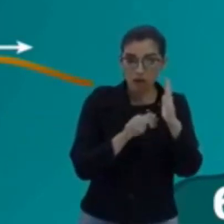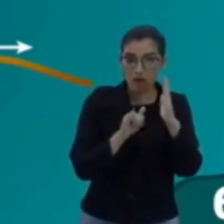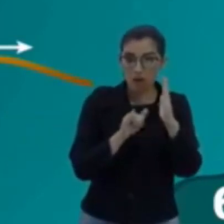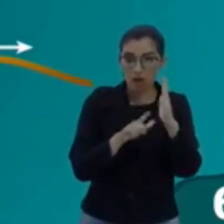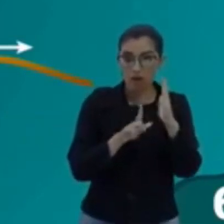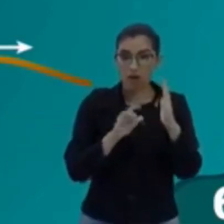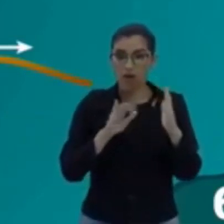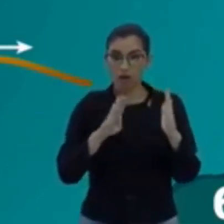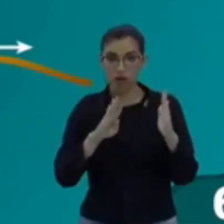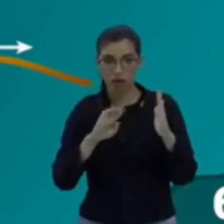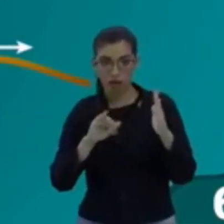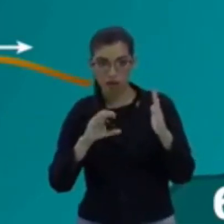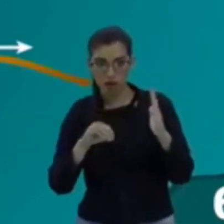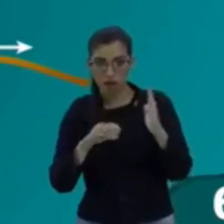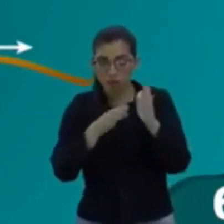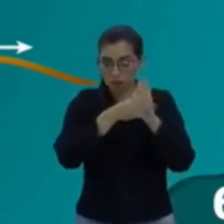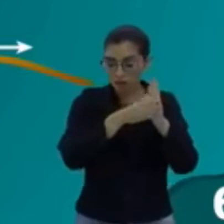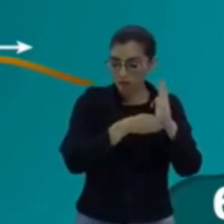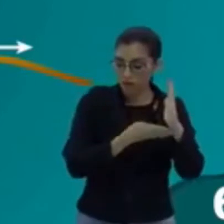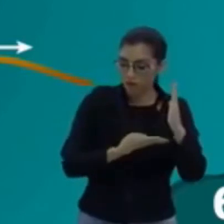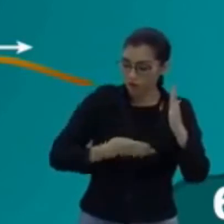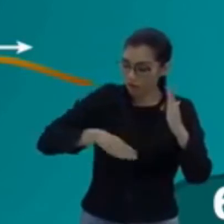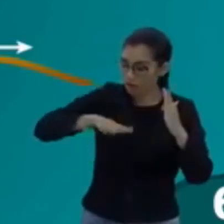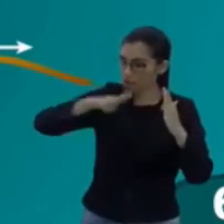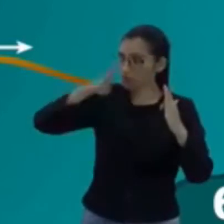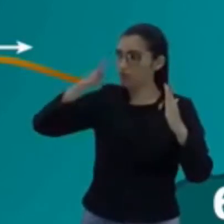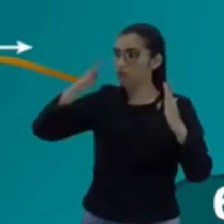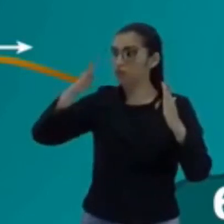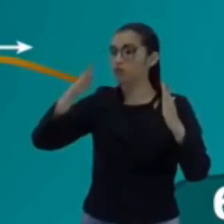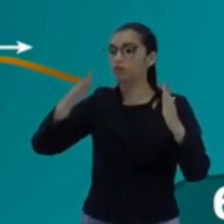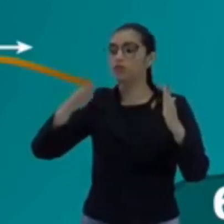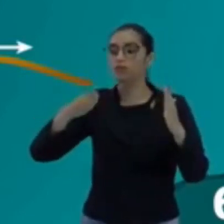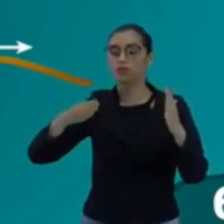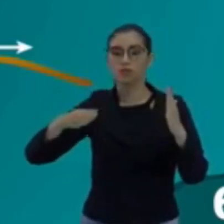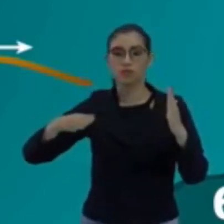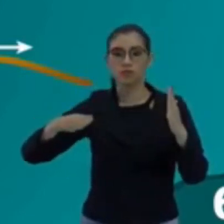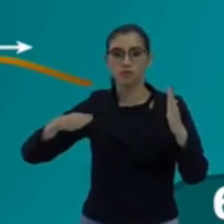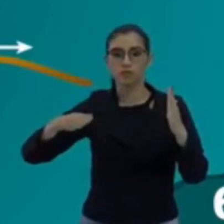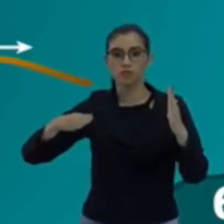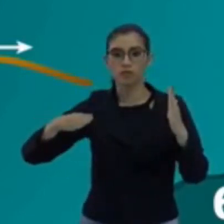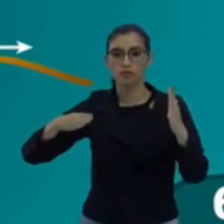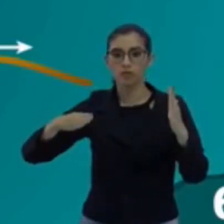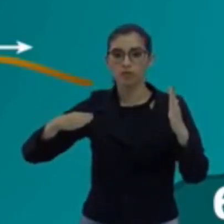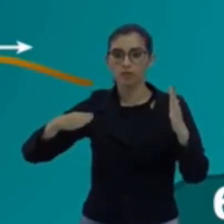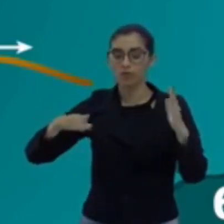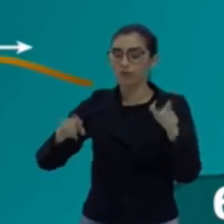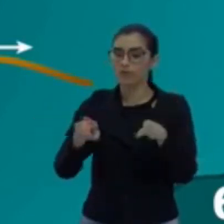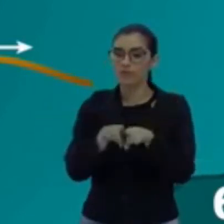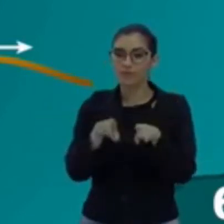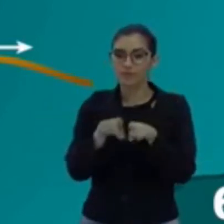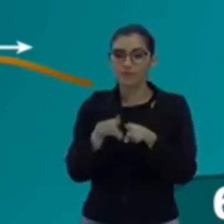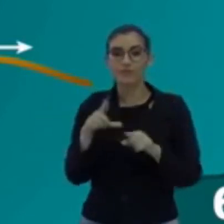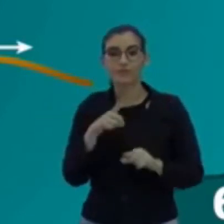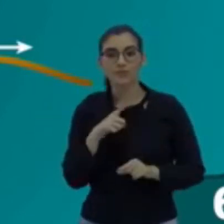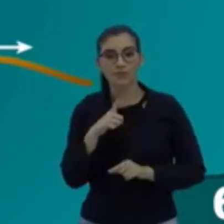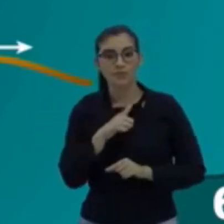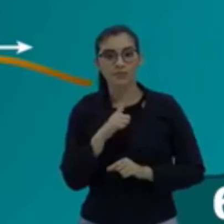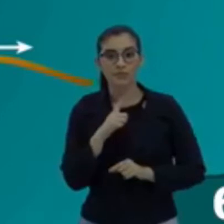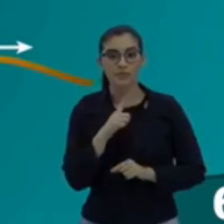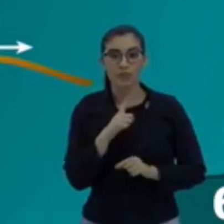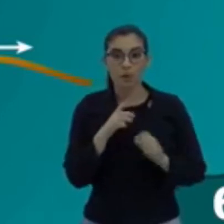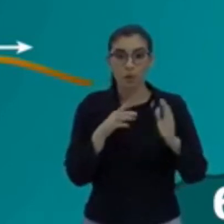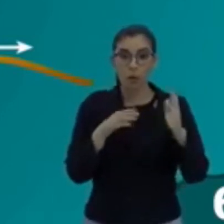faz um ciclo completo e volta para a posição de equilíbrio, eu também tenho um